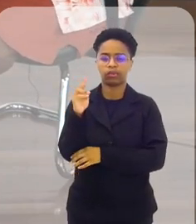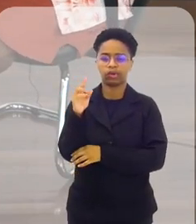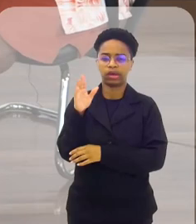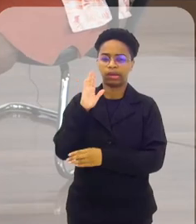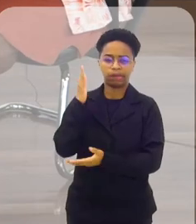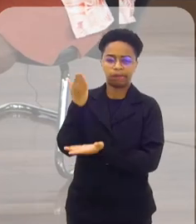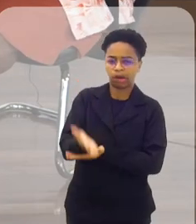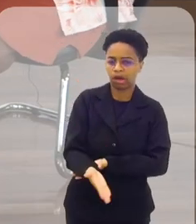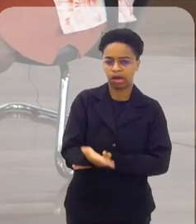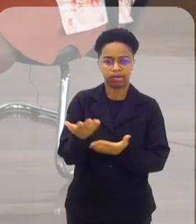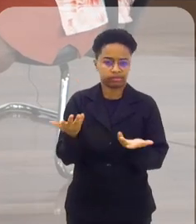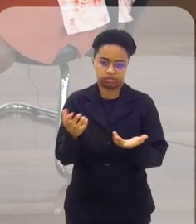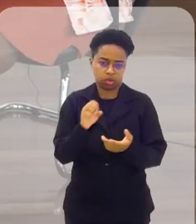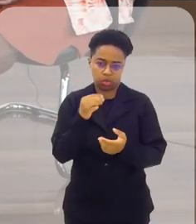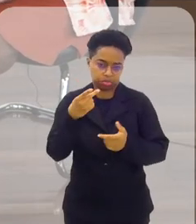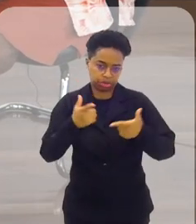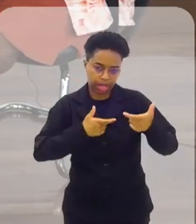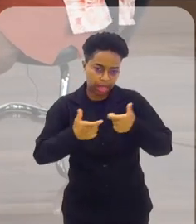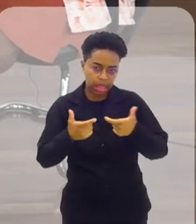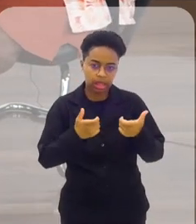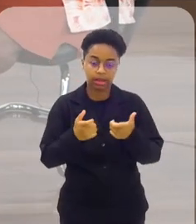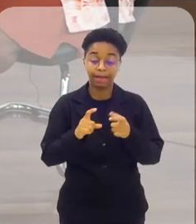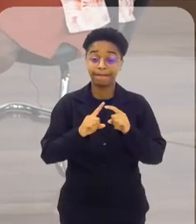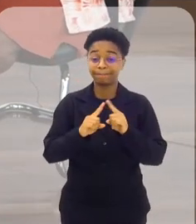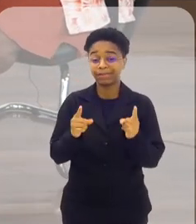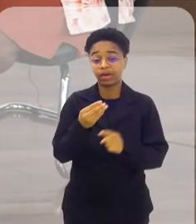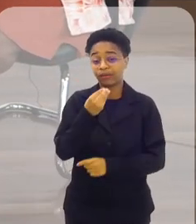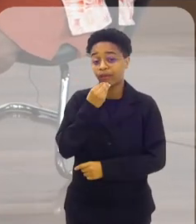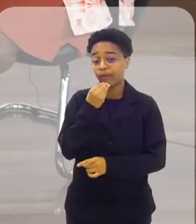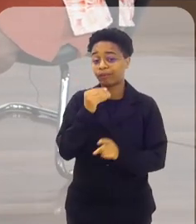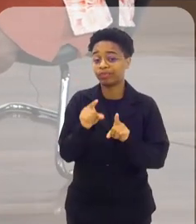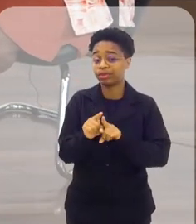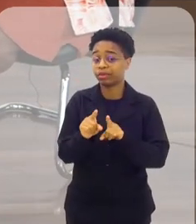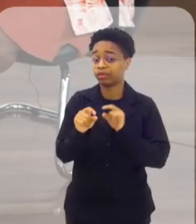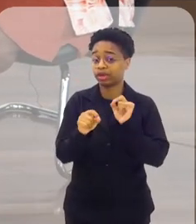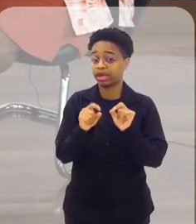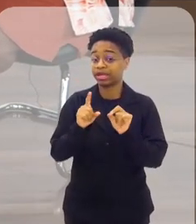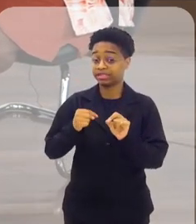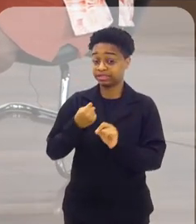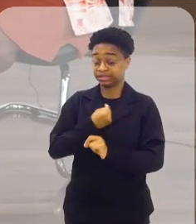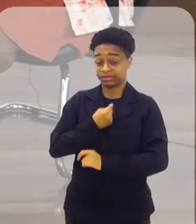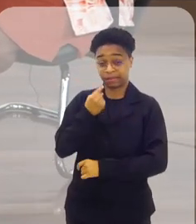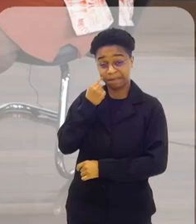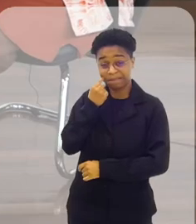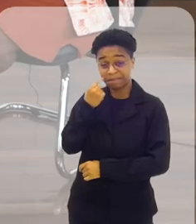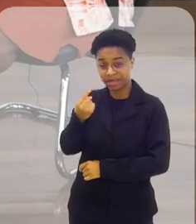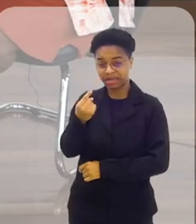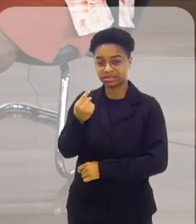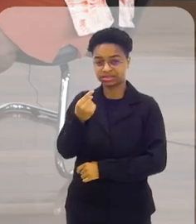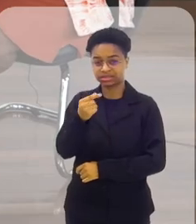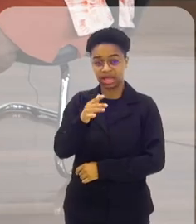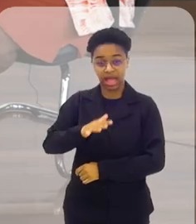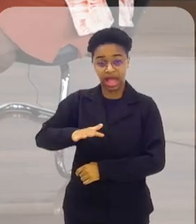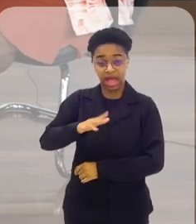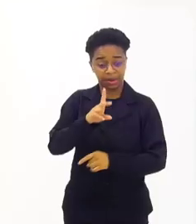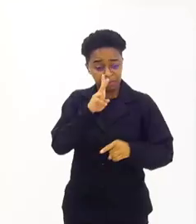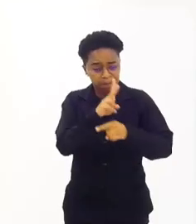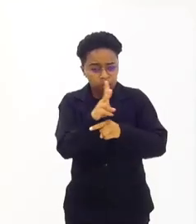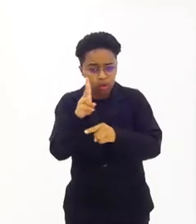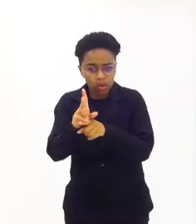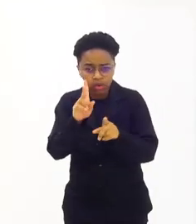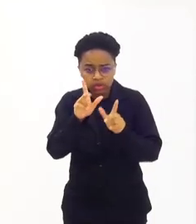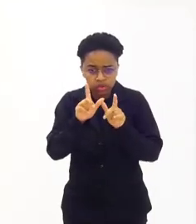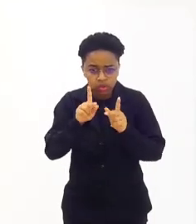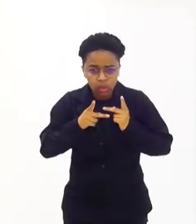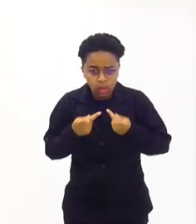causados pelo homem, como a guerra. Mas é evidente também que, quando a gente pensa que, na defesa dos seres